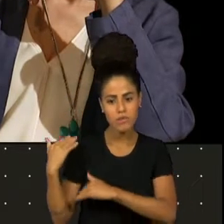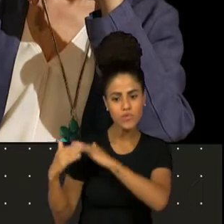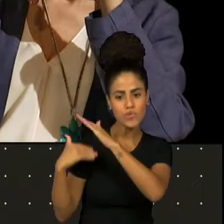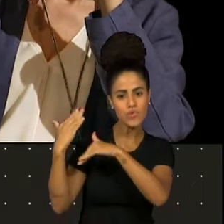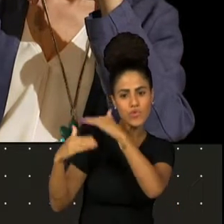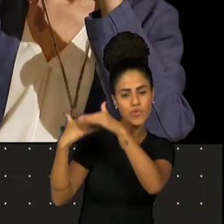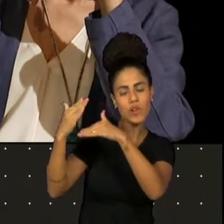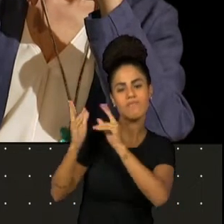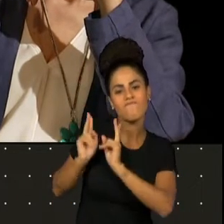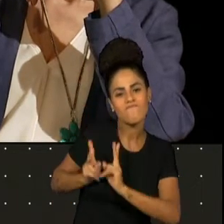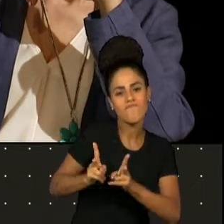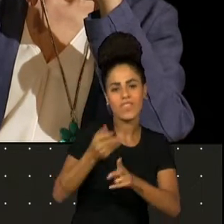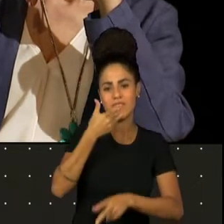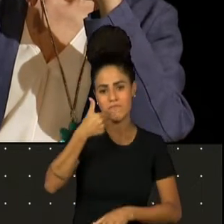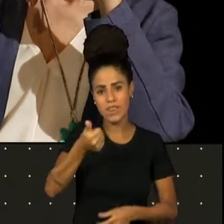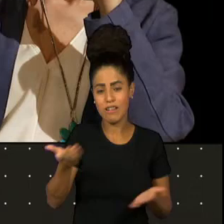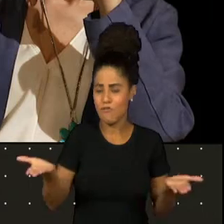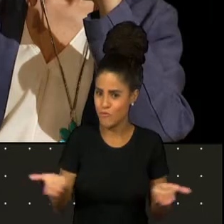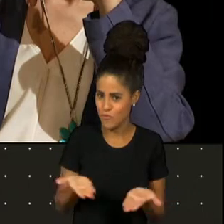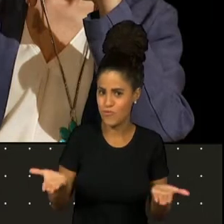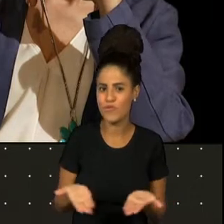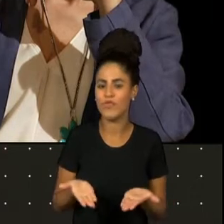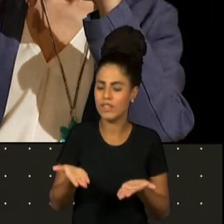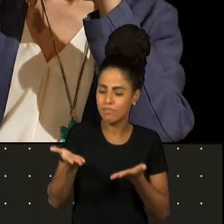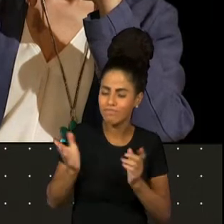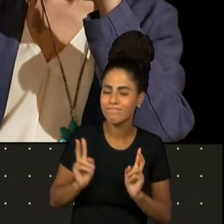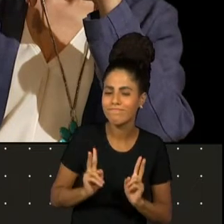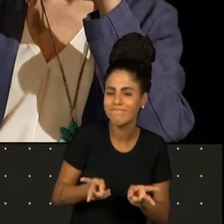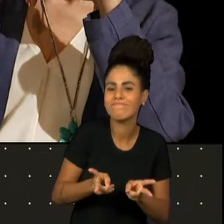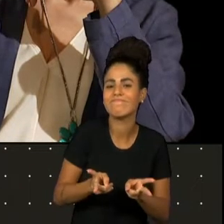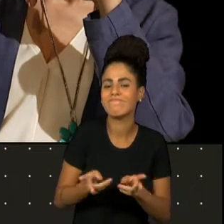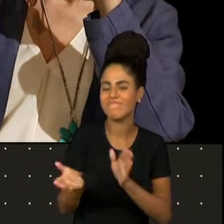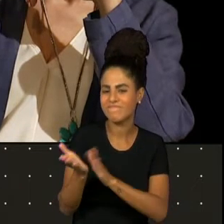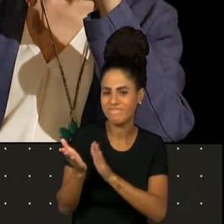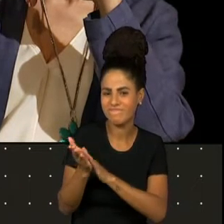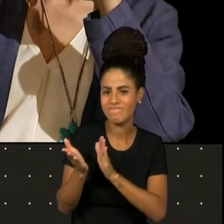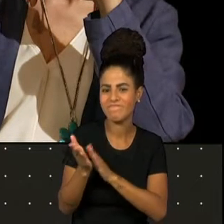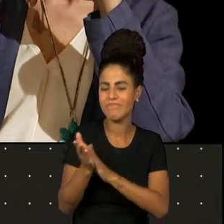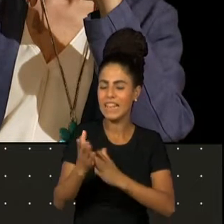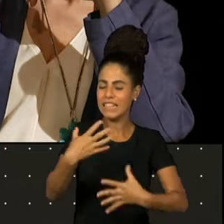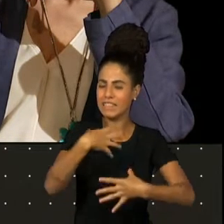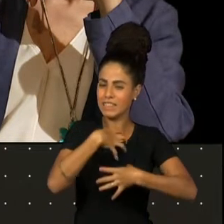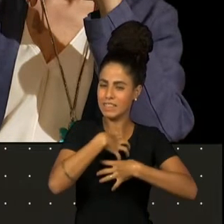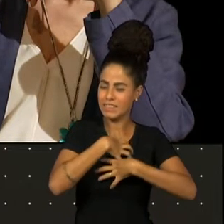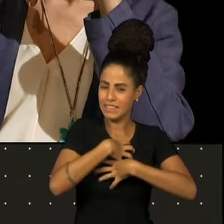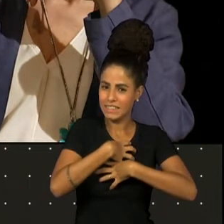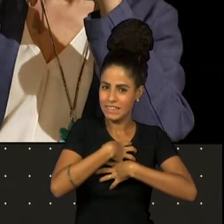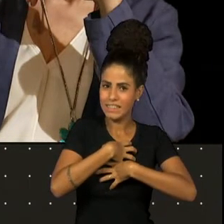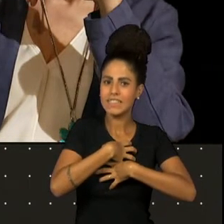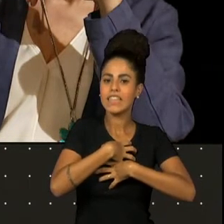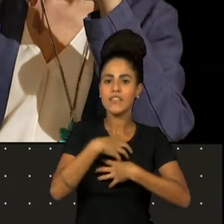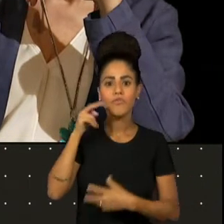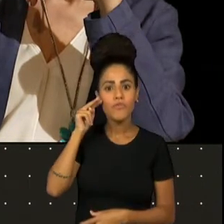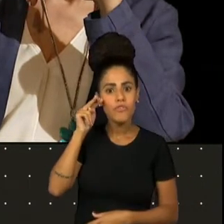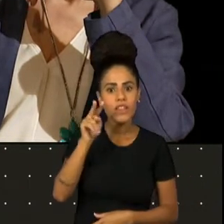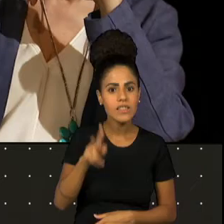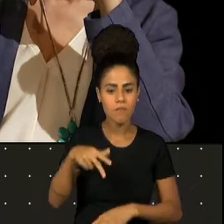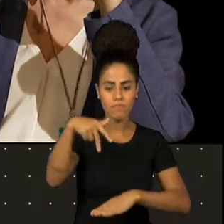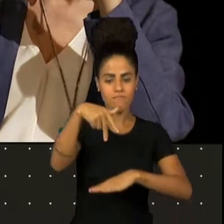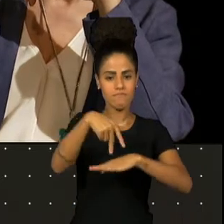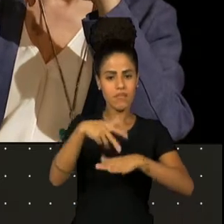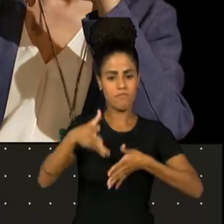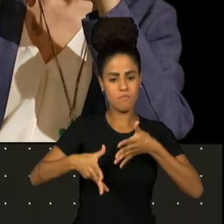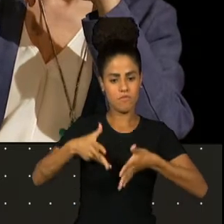transformou no trabalho de operária, dedicada ao seu trabalho. Eu sinto muita falta de vê-la nos palcos,